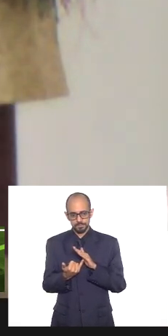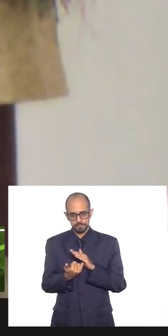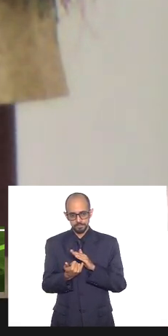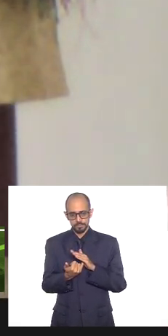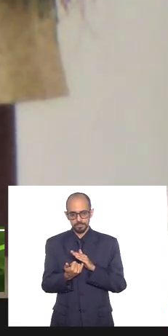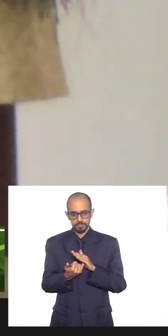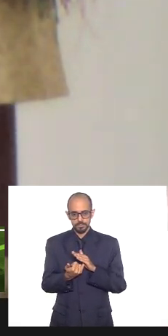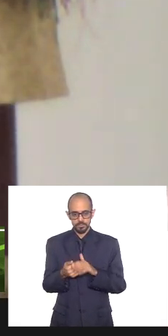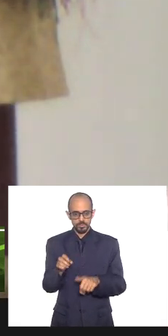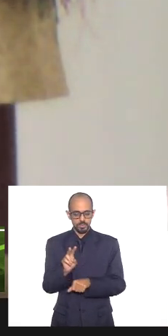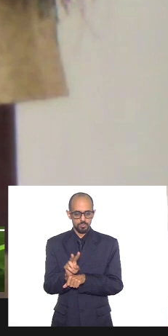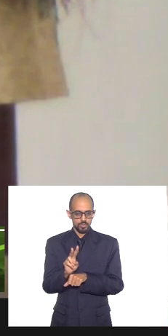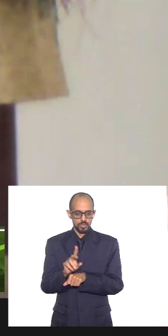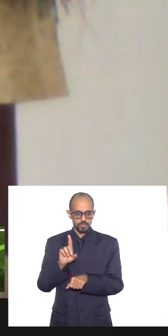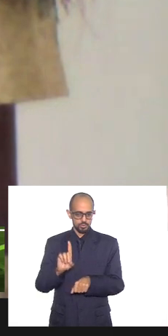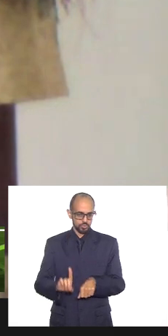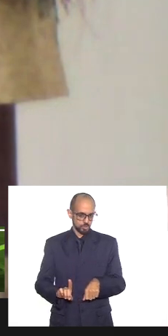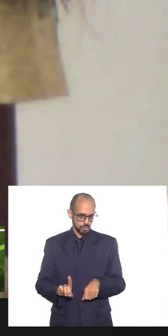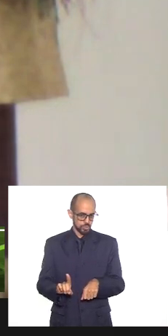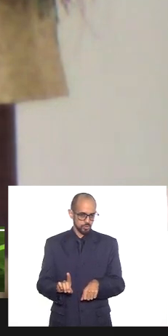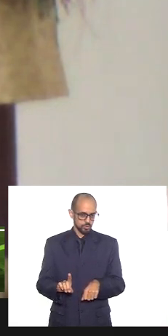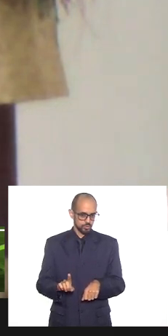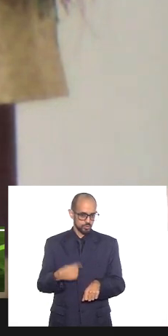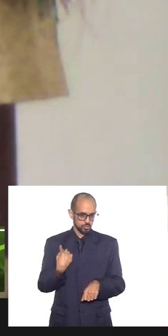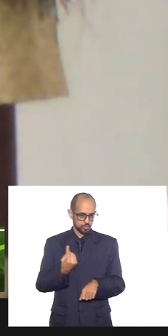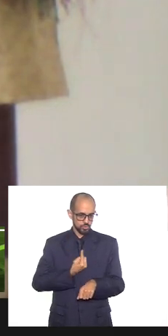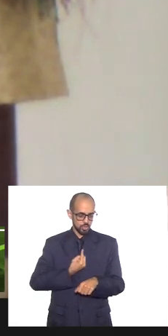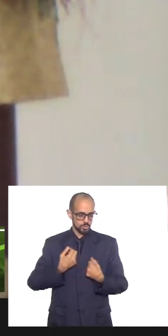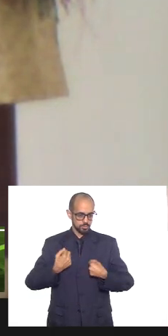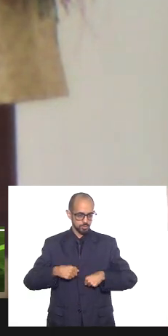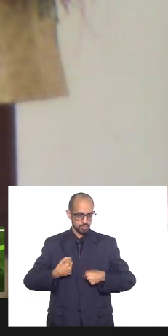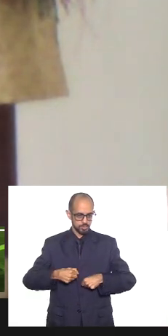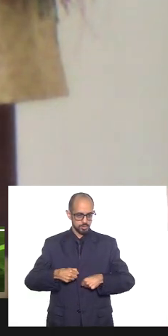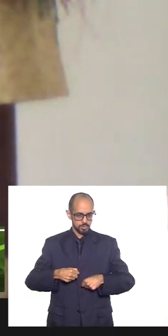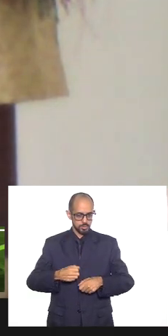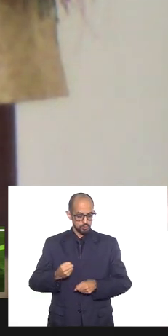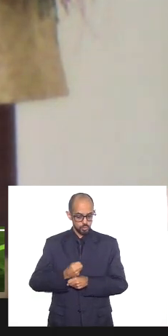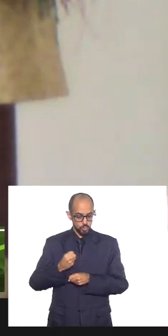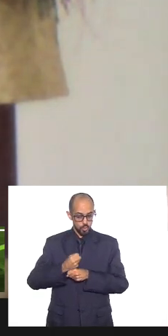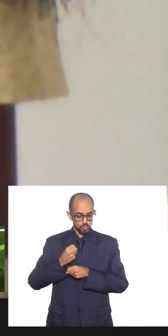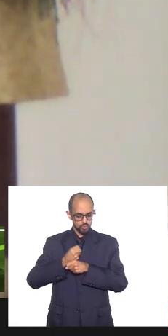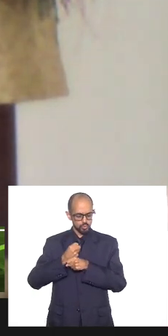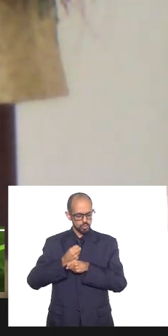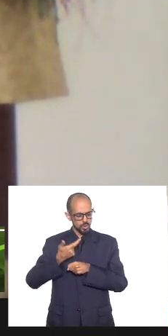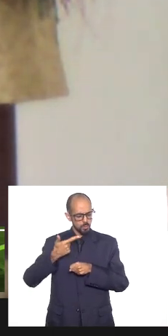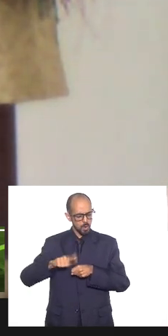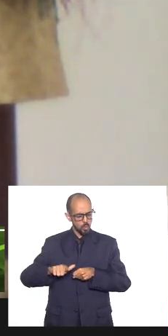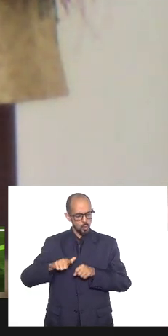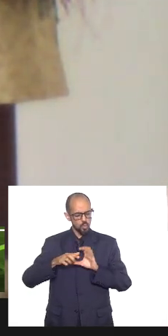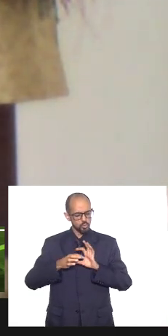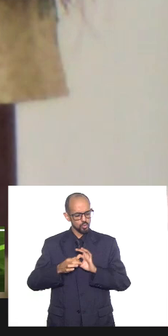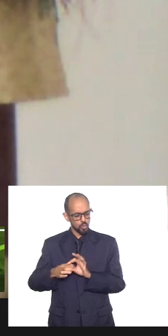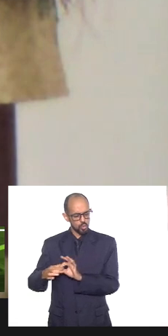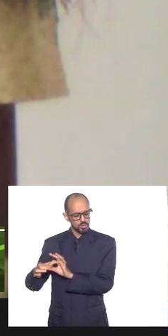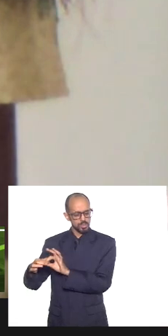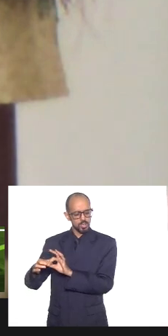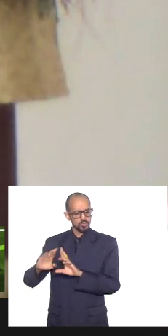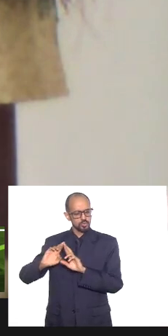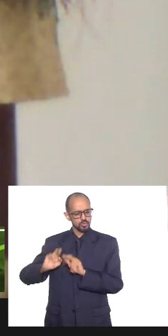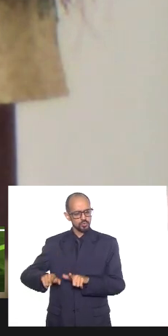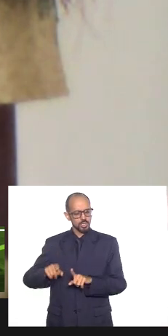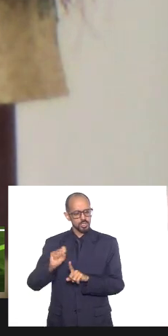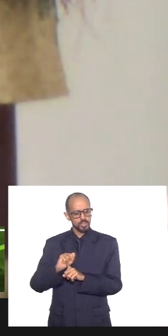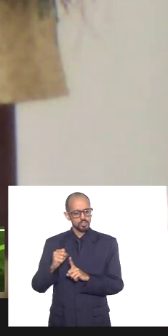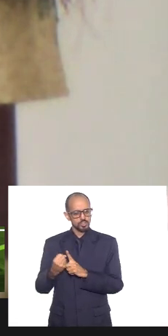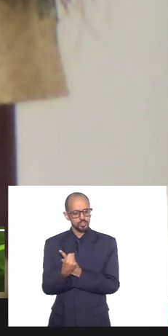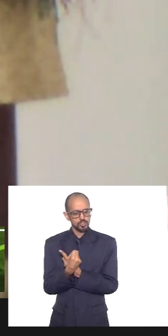direitos etc a gente precisa construir uma outra perspectiva civilizatória